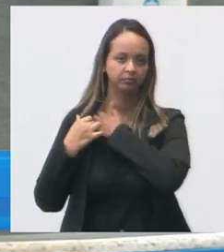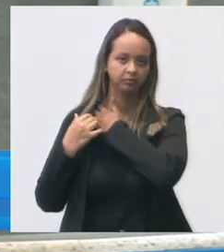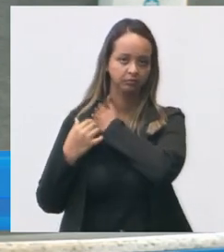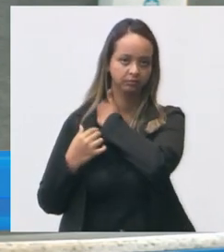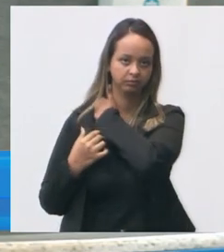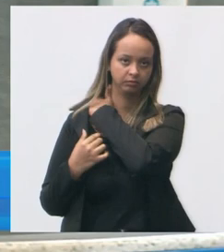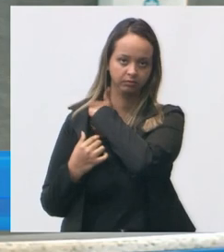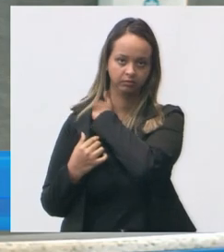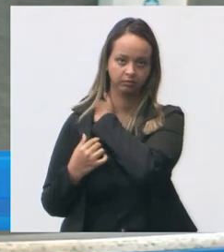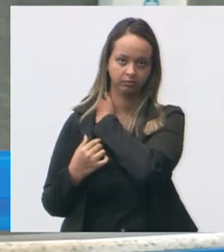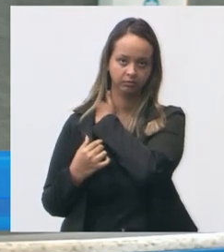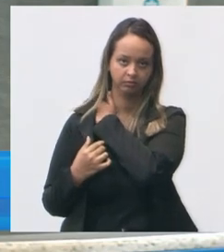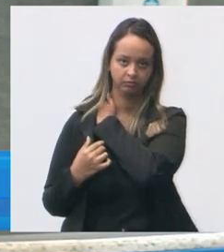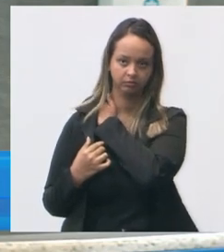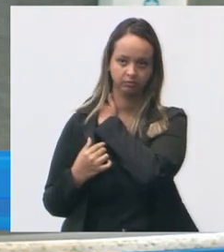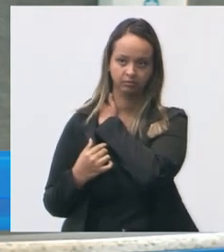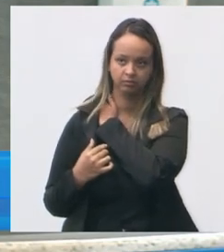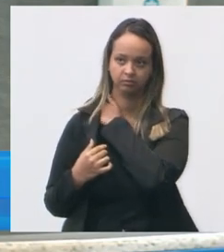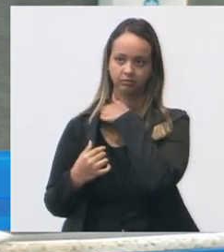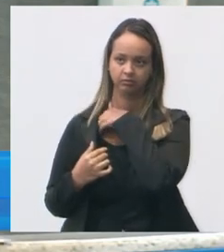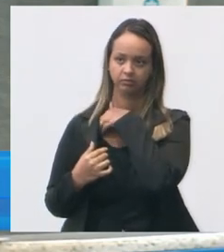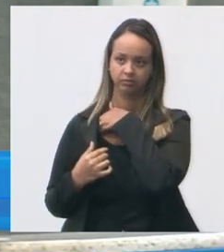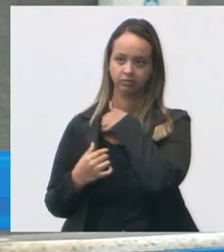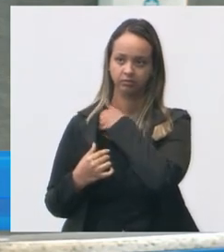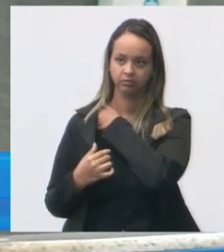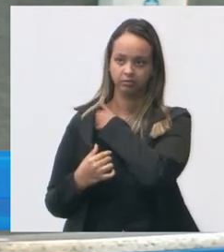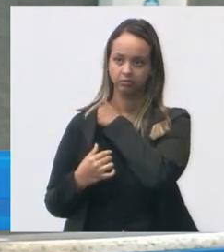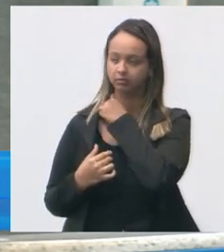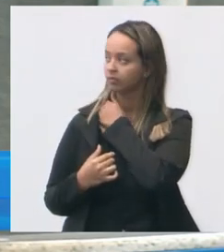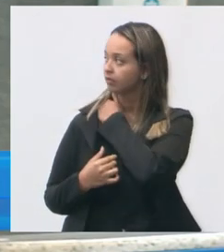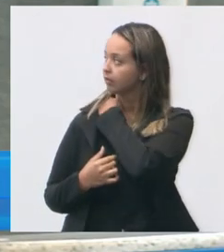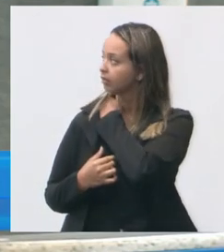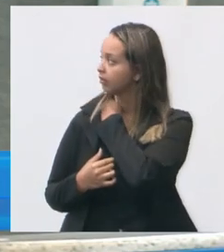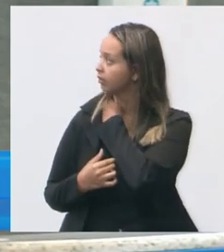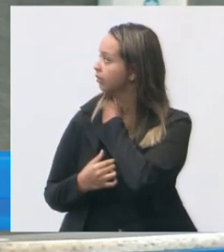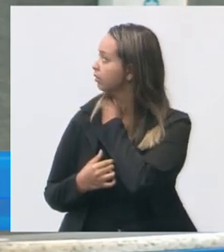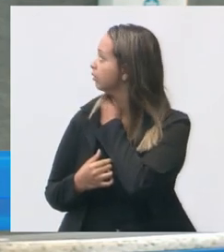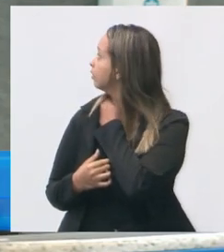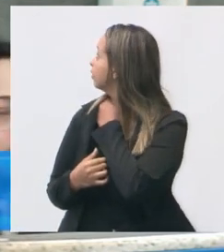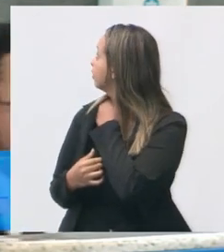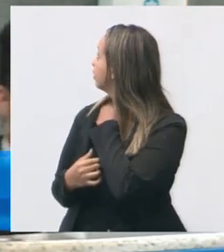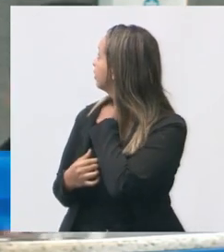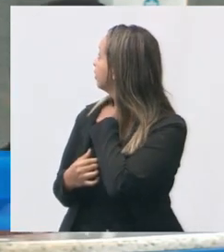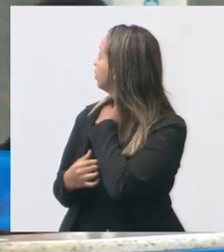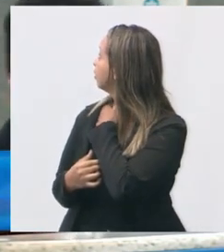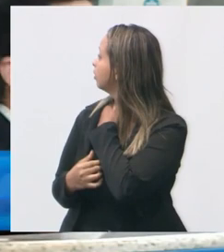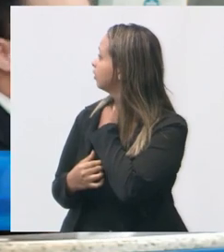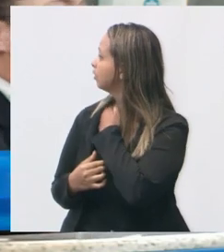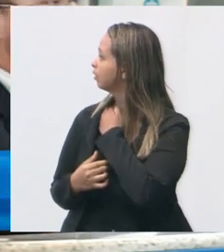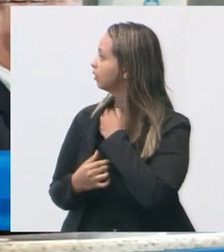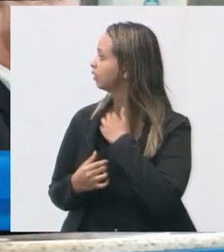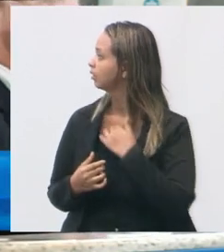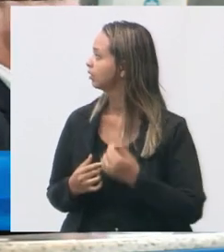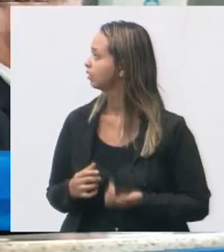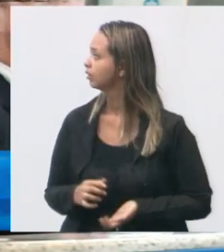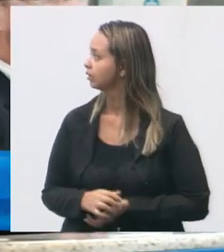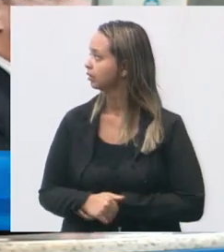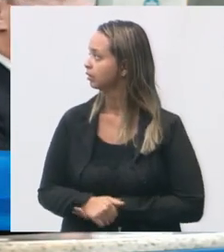tá meio tá meio ruim ali pra não sei o que tá acontecendo porque tá na frente aqui eu não tô enxergando